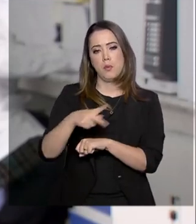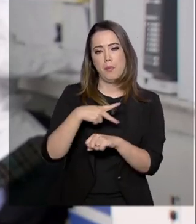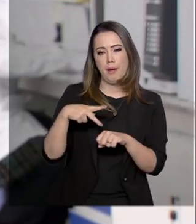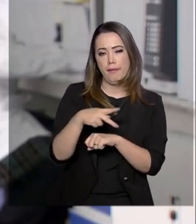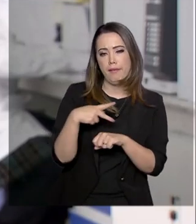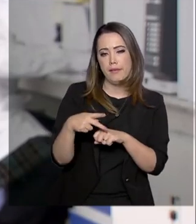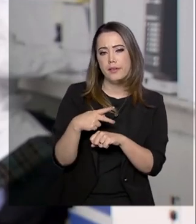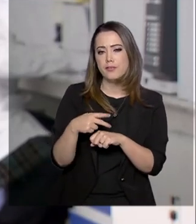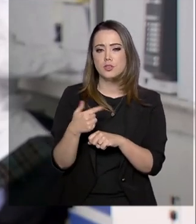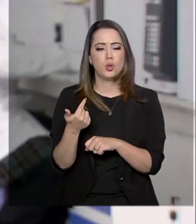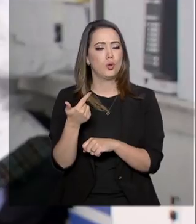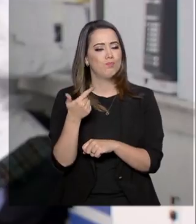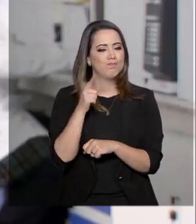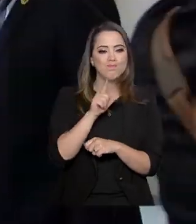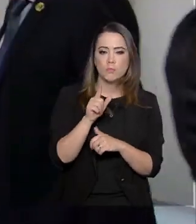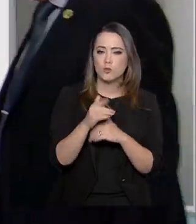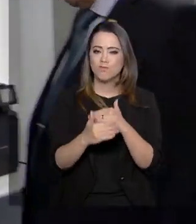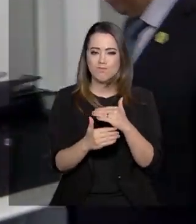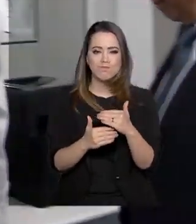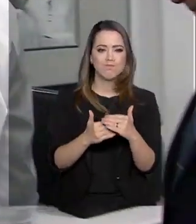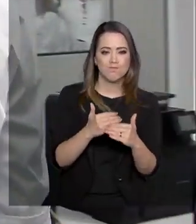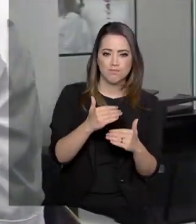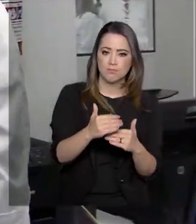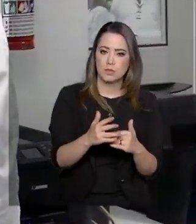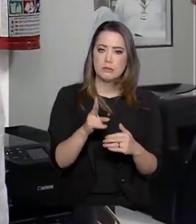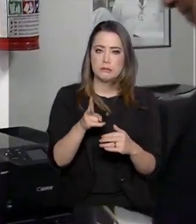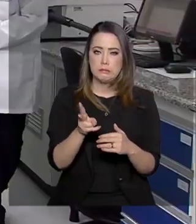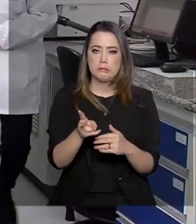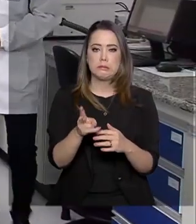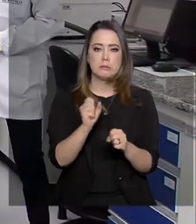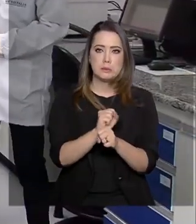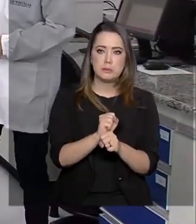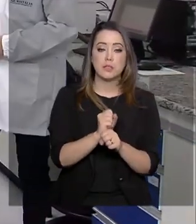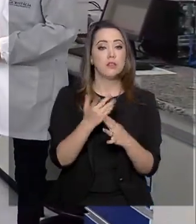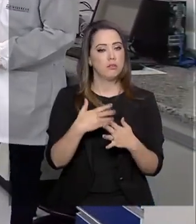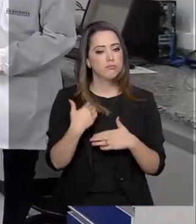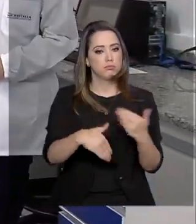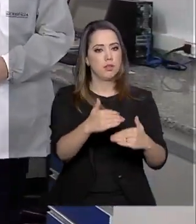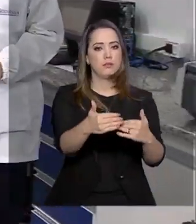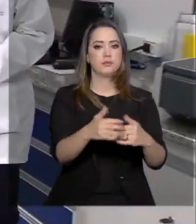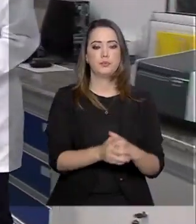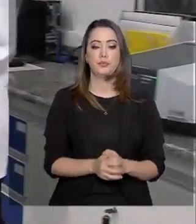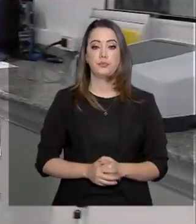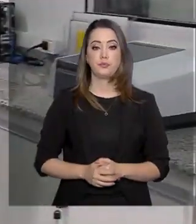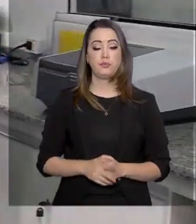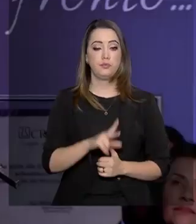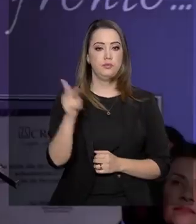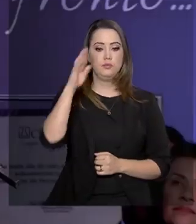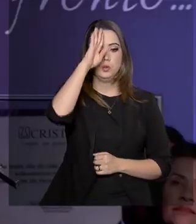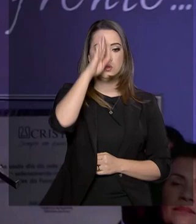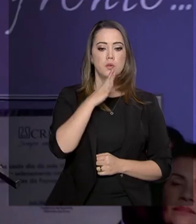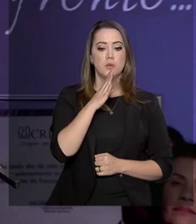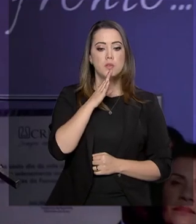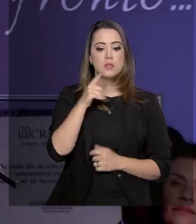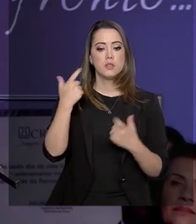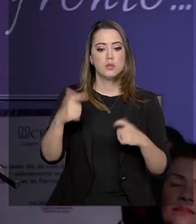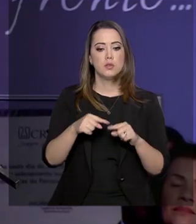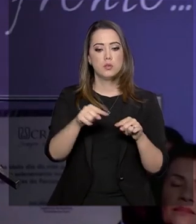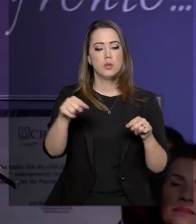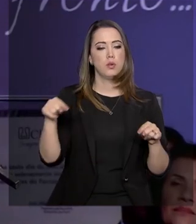não desenvolvido nessa área. O presidente Jair Bolsonaro conheceu as instalações do novo laboratório. Um país